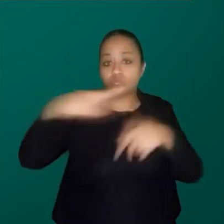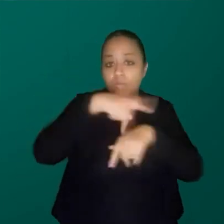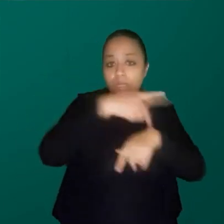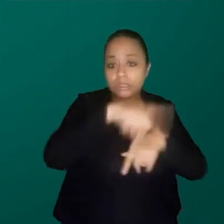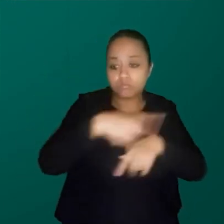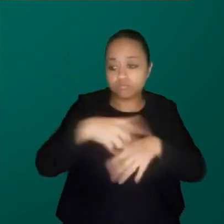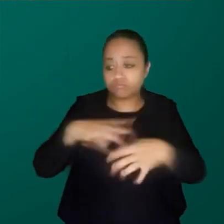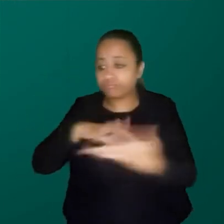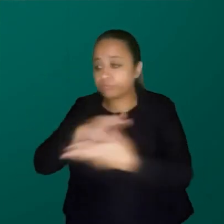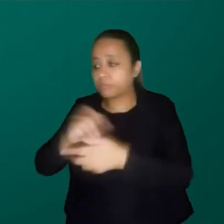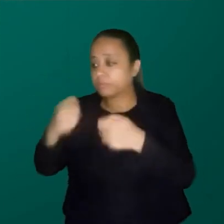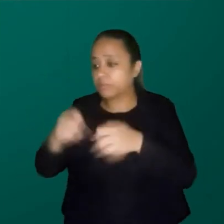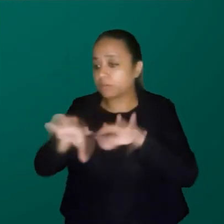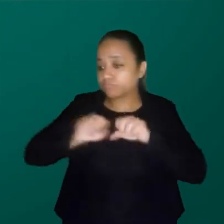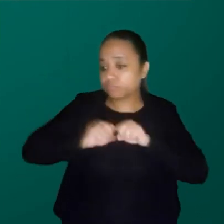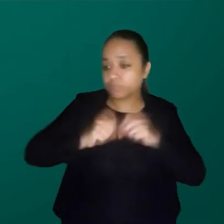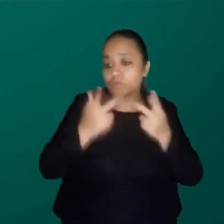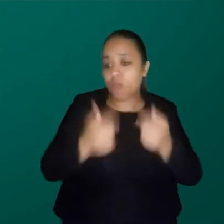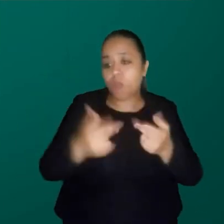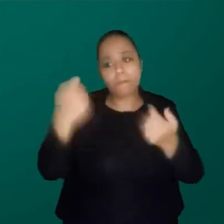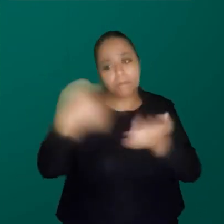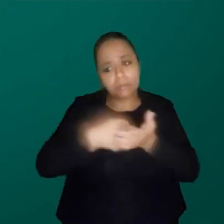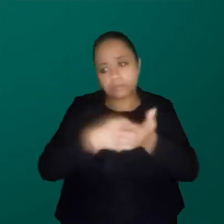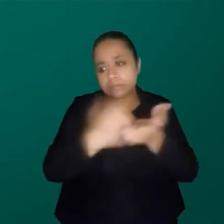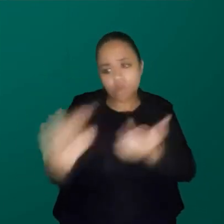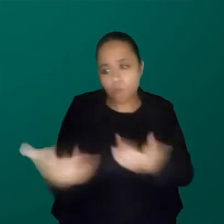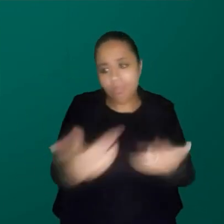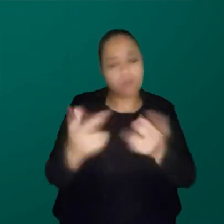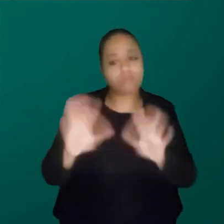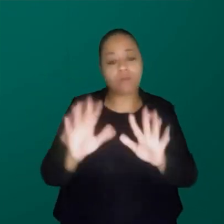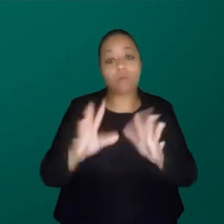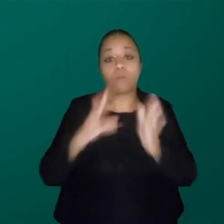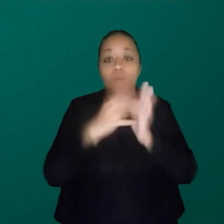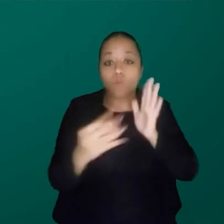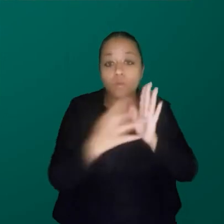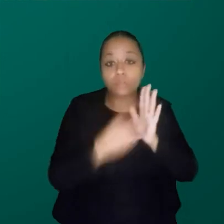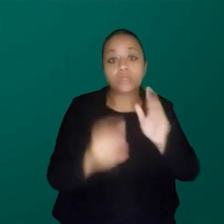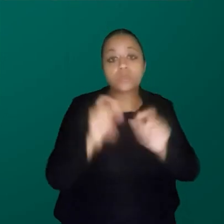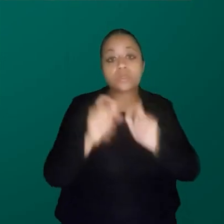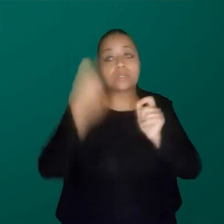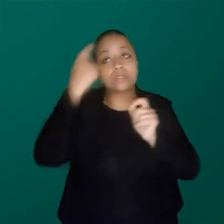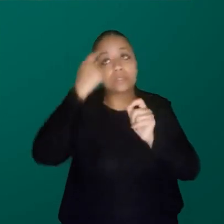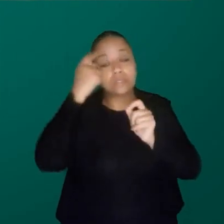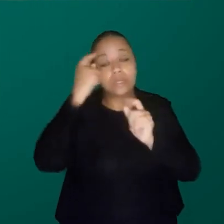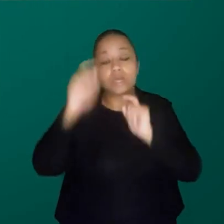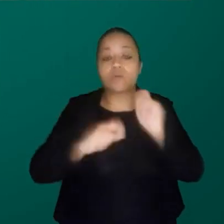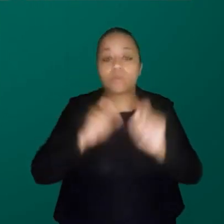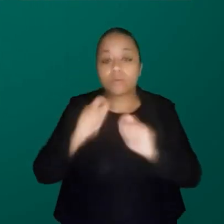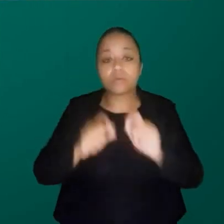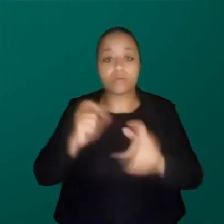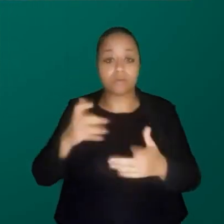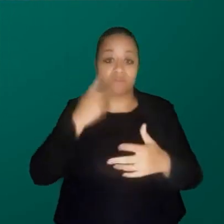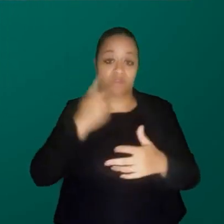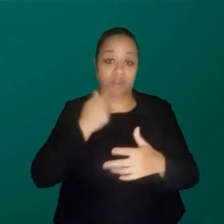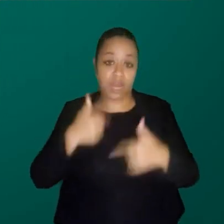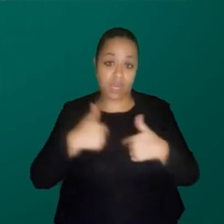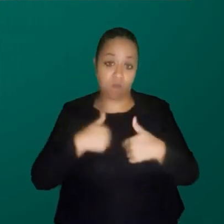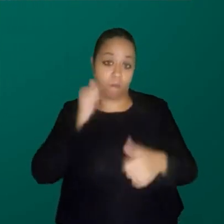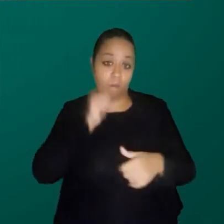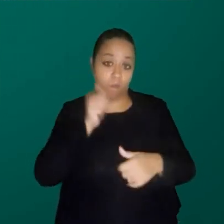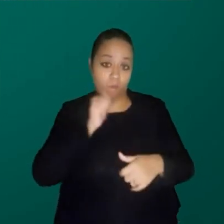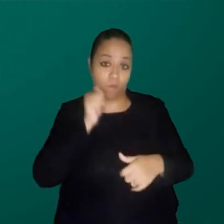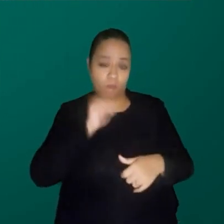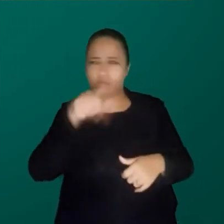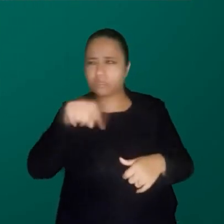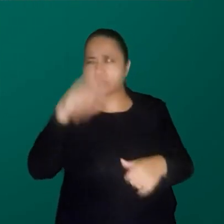e que acha que os outros também devem ter. Mas tem esse modelo, essa ideia de o que é. Quando eu digo que eu sou uma mulher, vocês